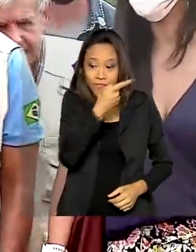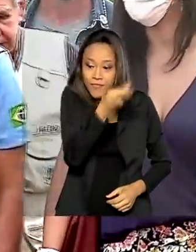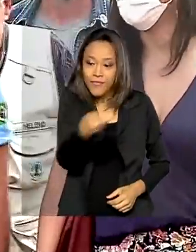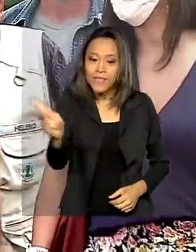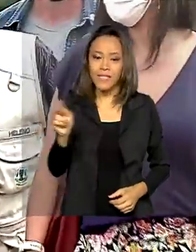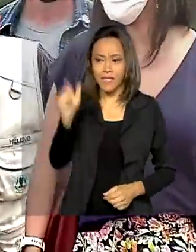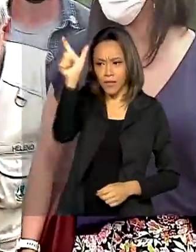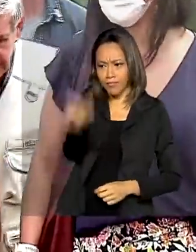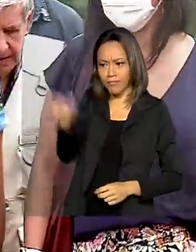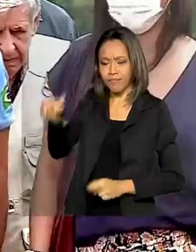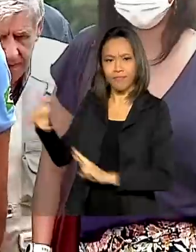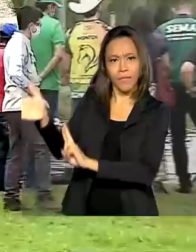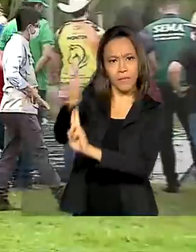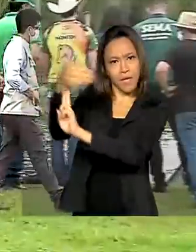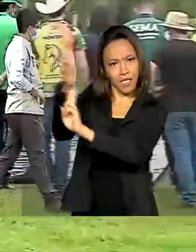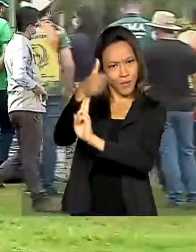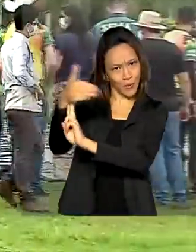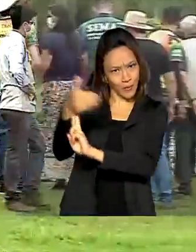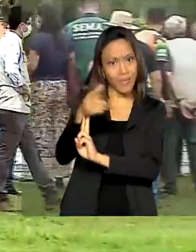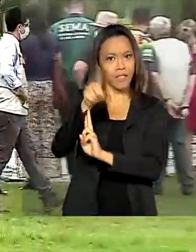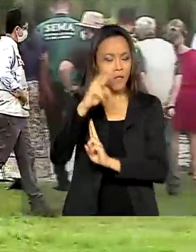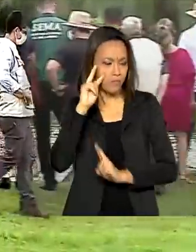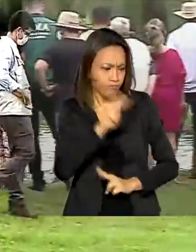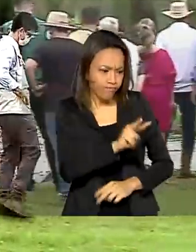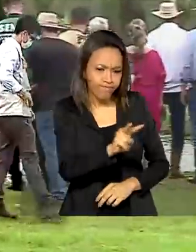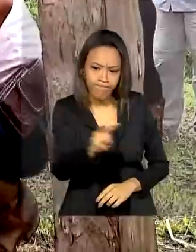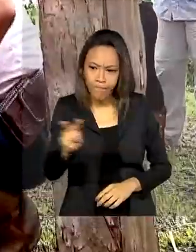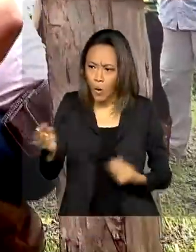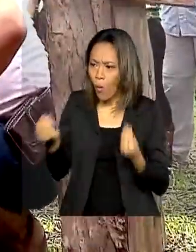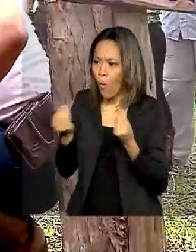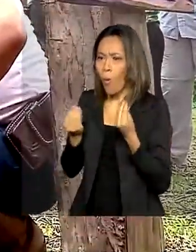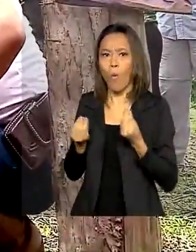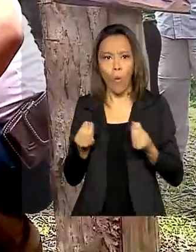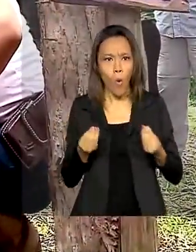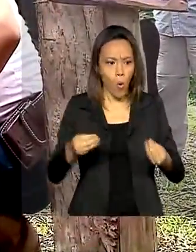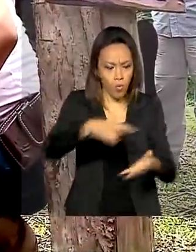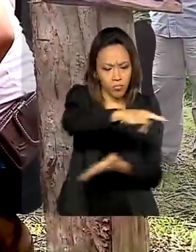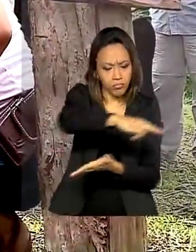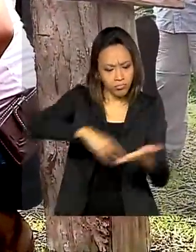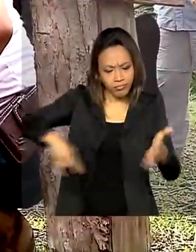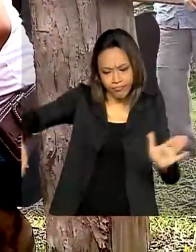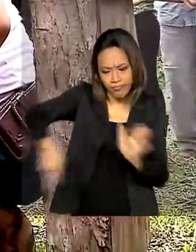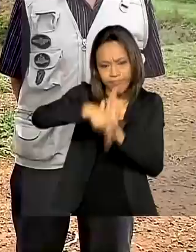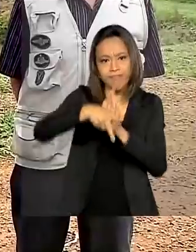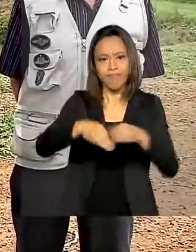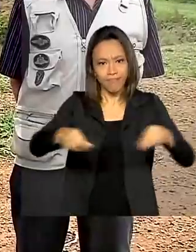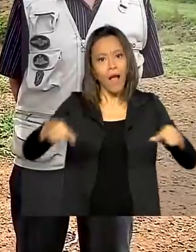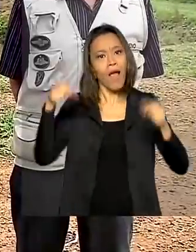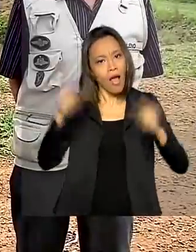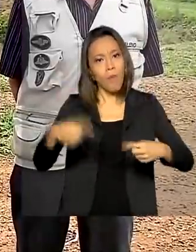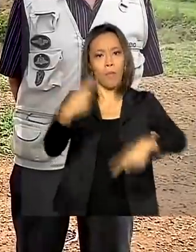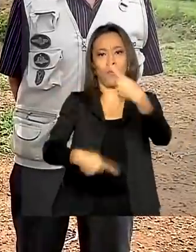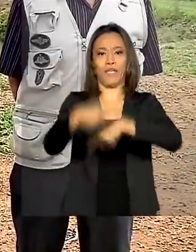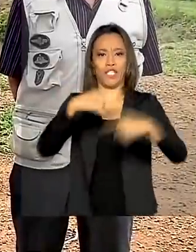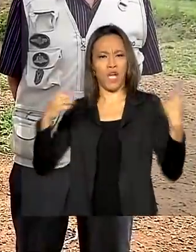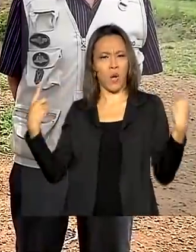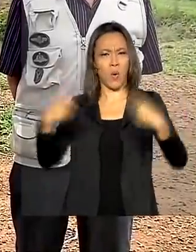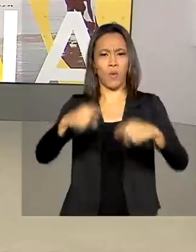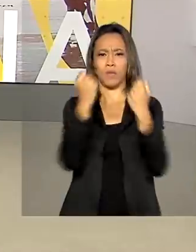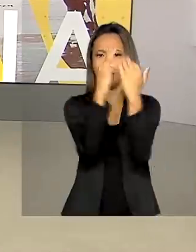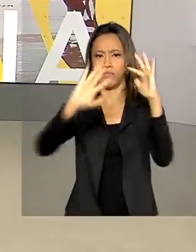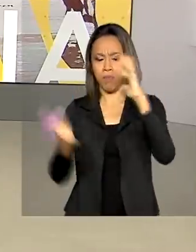embaixadores estrangeiros conheceram como a regularização fundiária pode ser uma política de combate ao desmatamento na região.